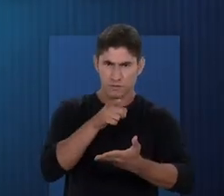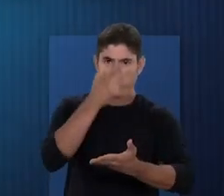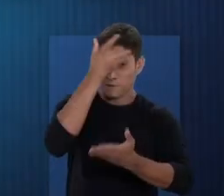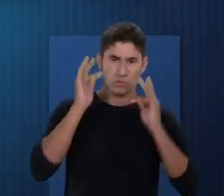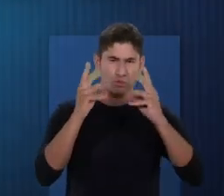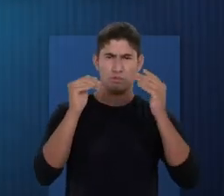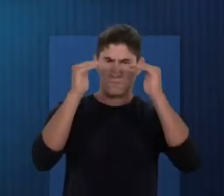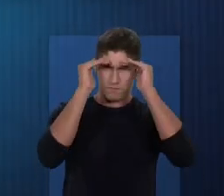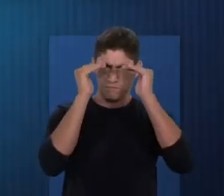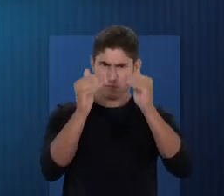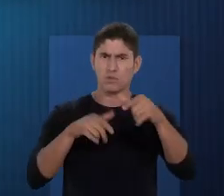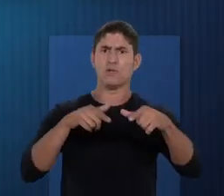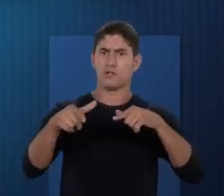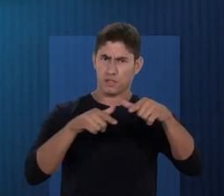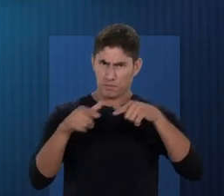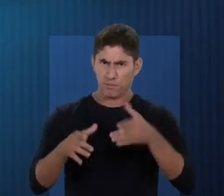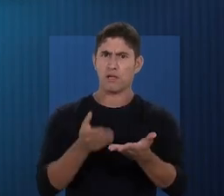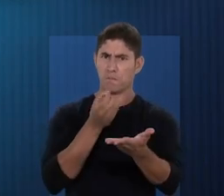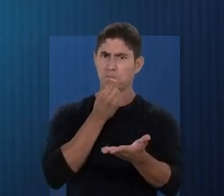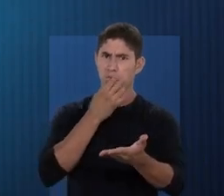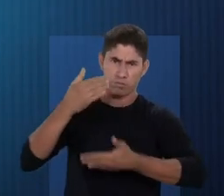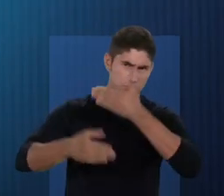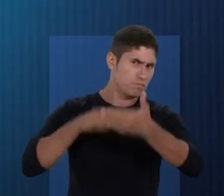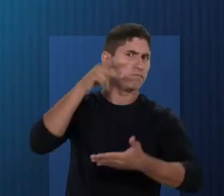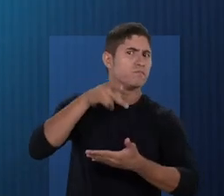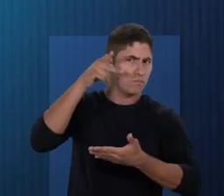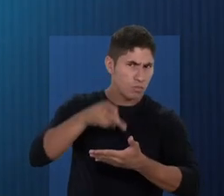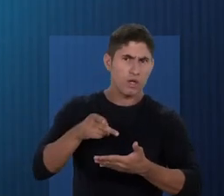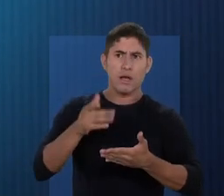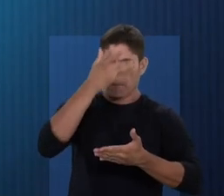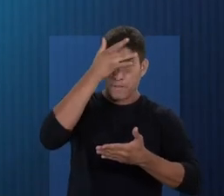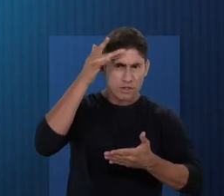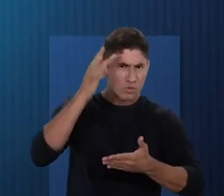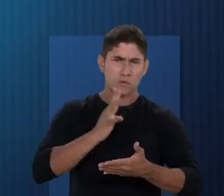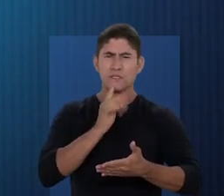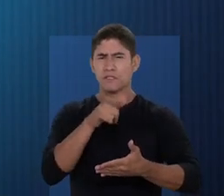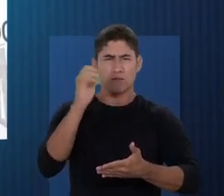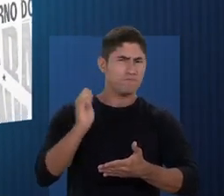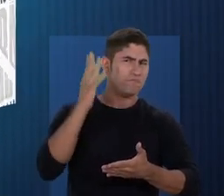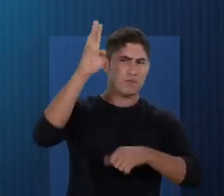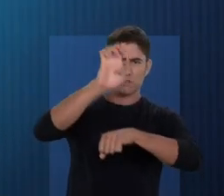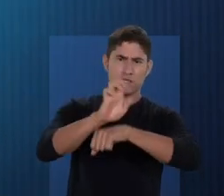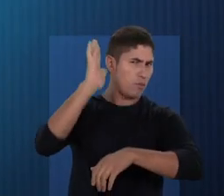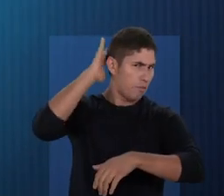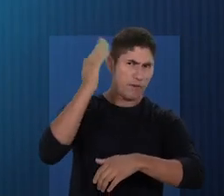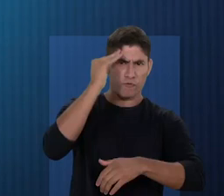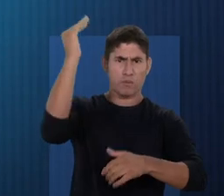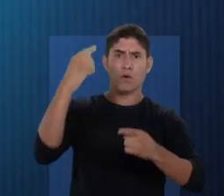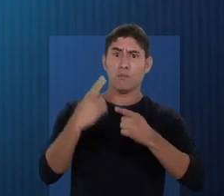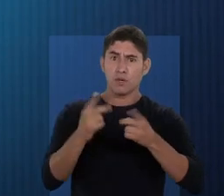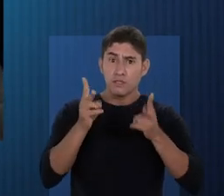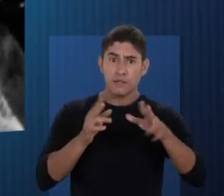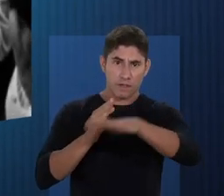respeitado, que se impõe pelo trabalho e trajetória política. Jader é o homem público mais importante hoje no Pará, porque sempre